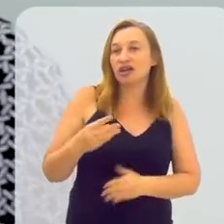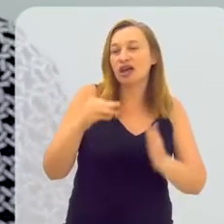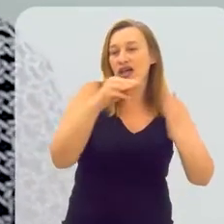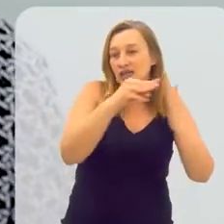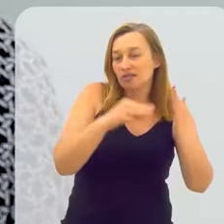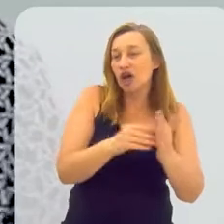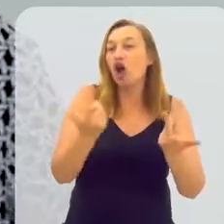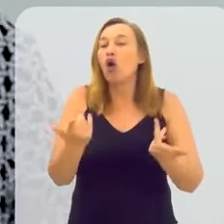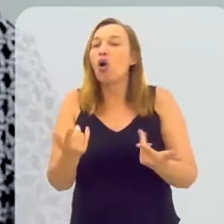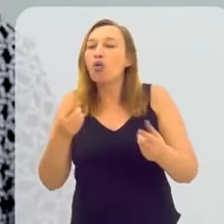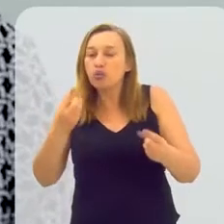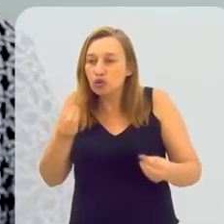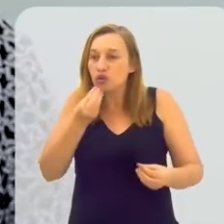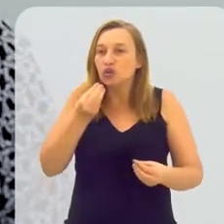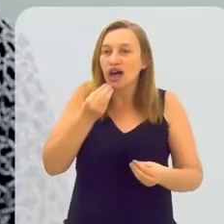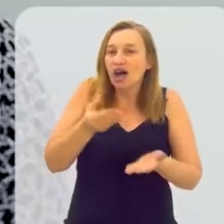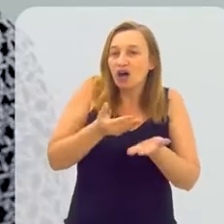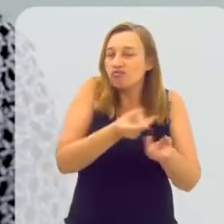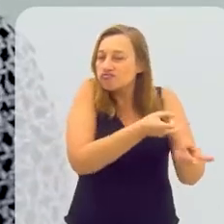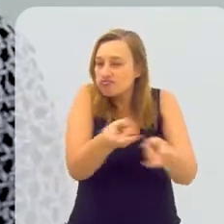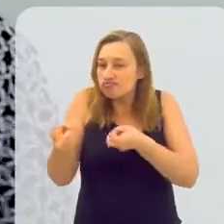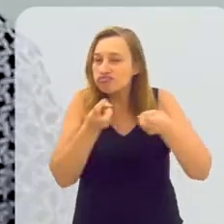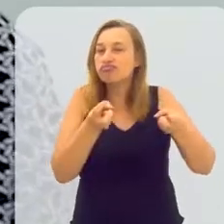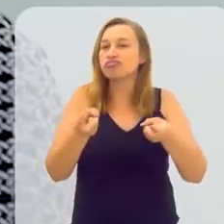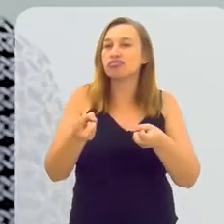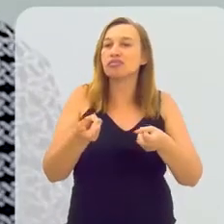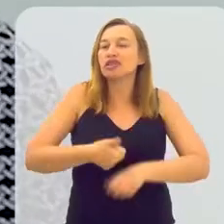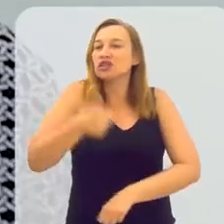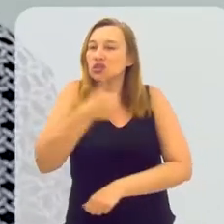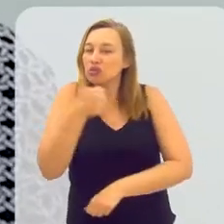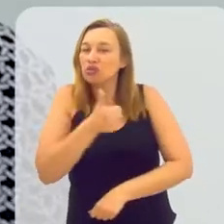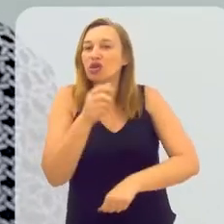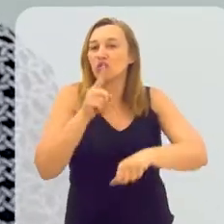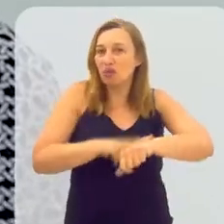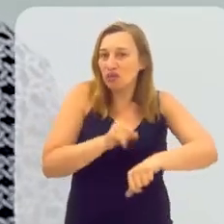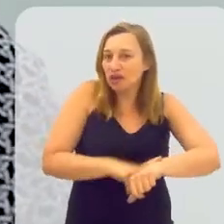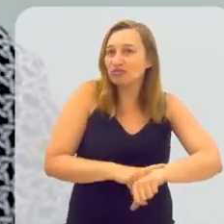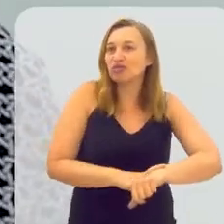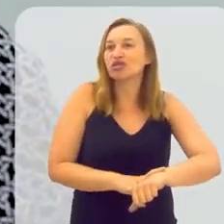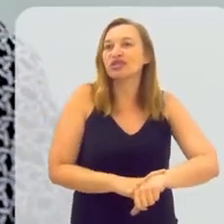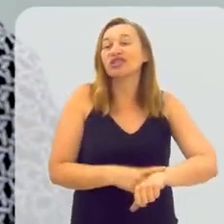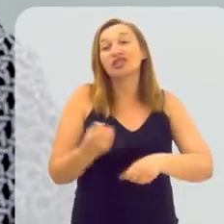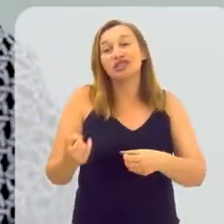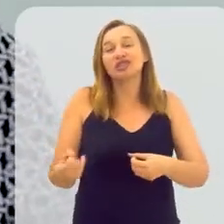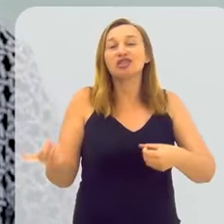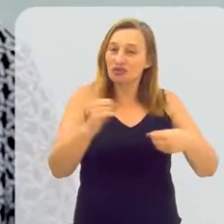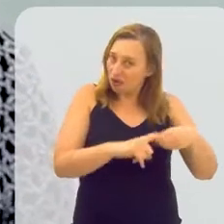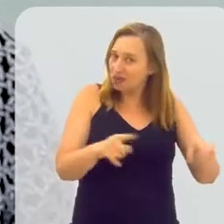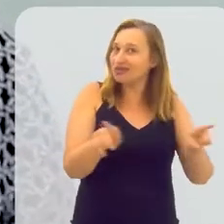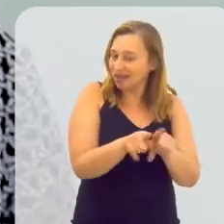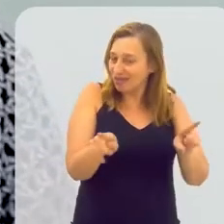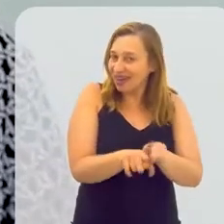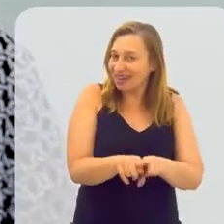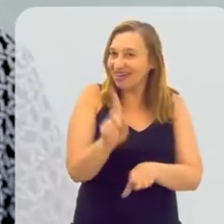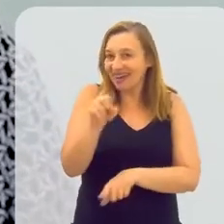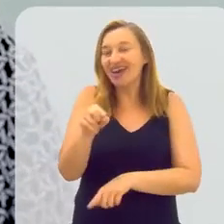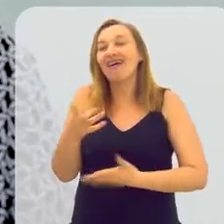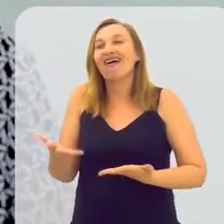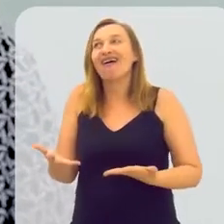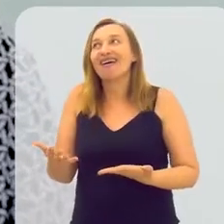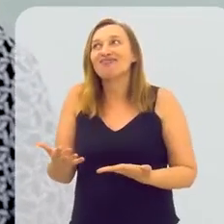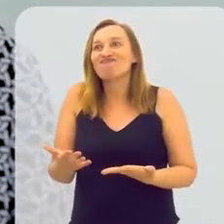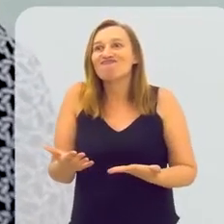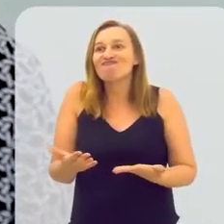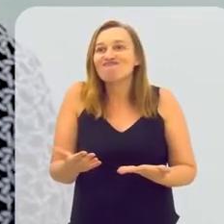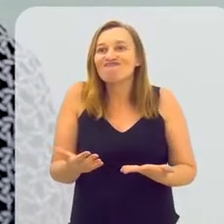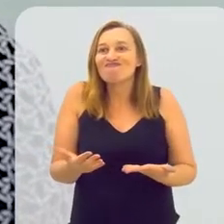de curto prazo ou das oportunidades que a vai começar a enxergar nesse primeiro momento de retomada também das